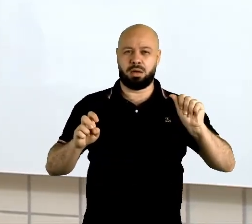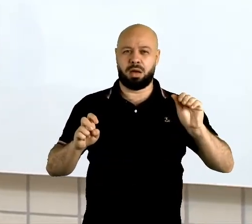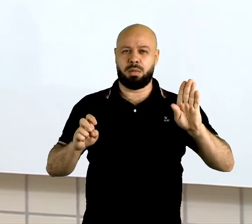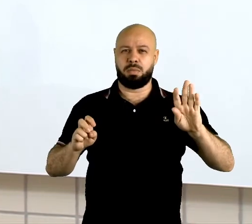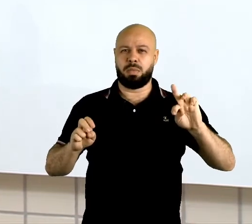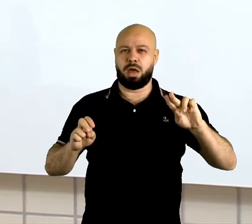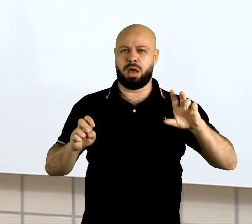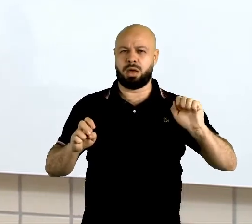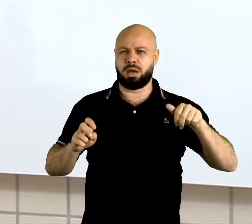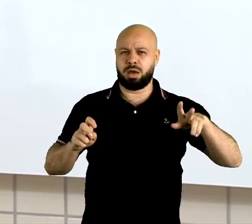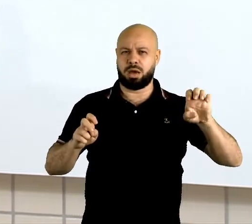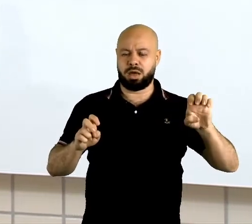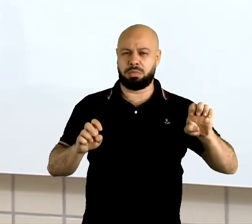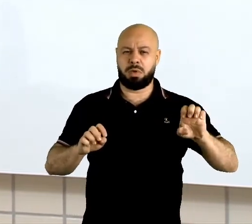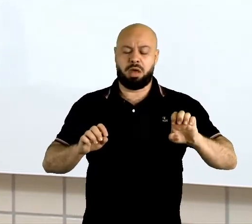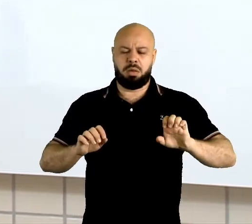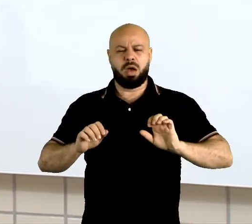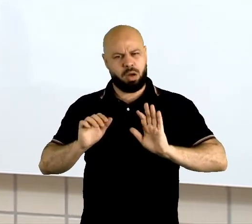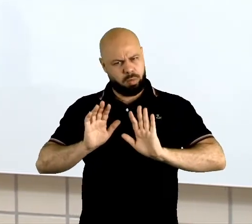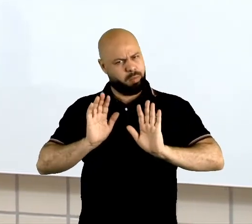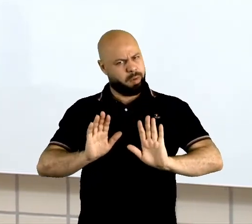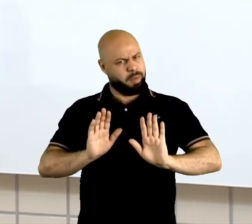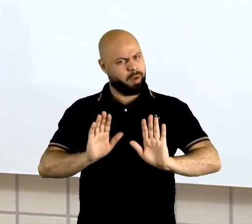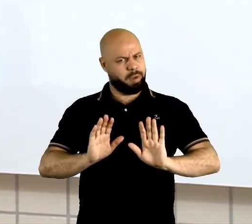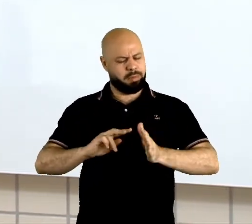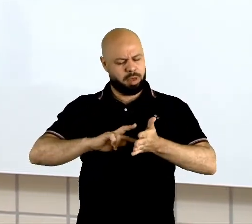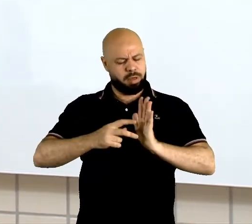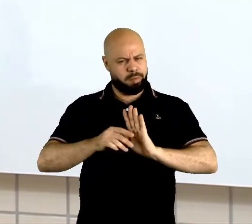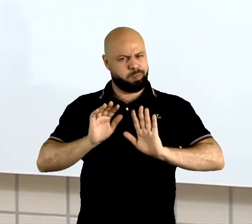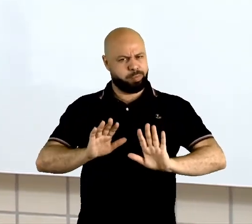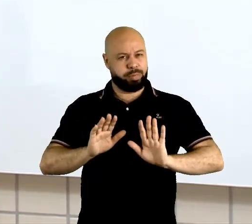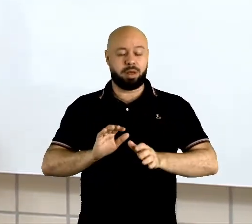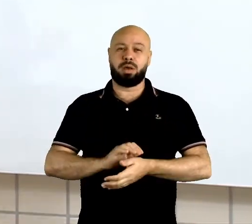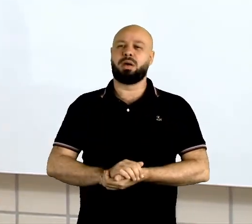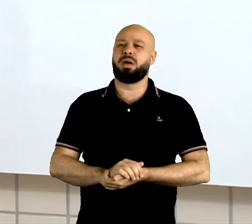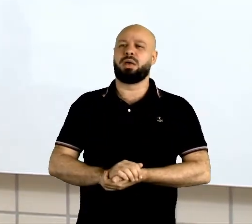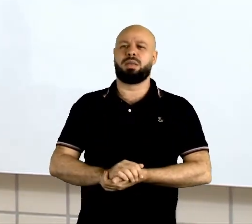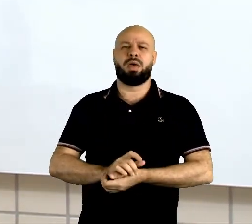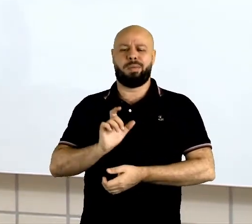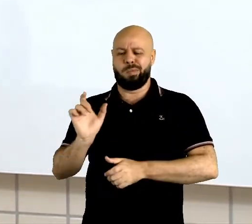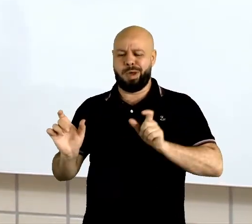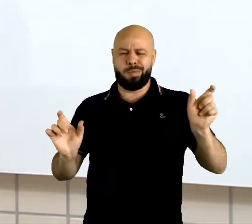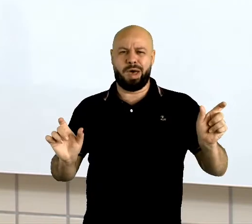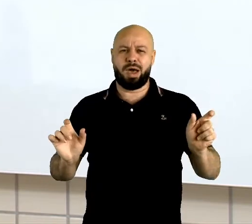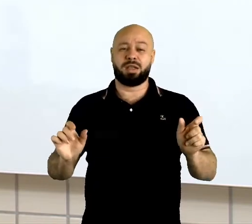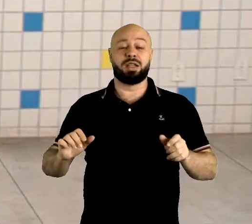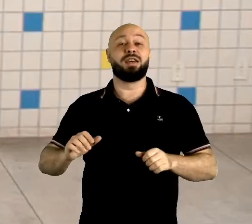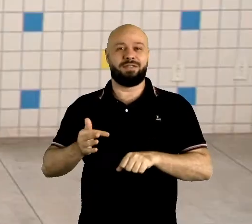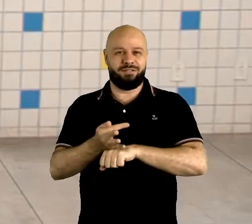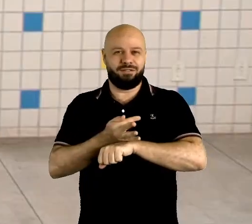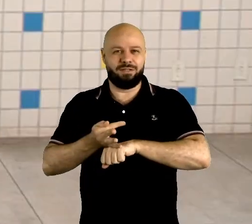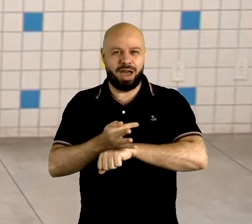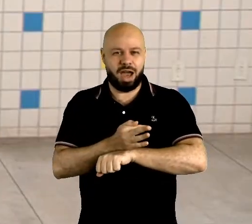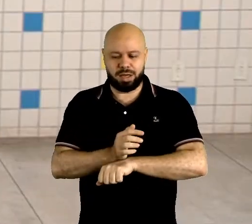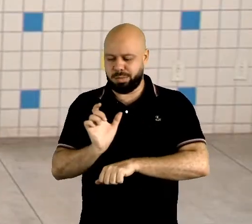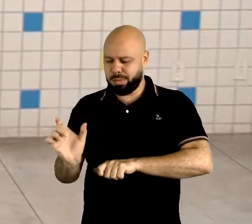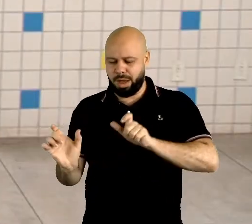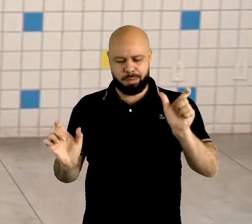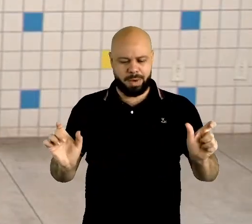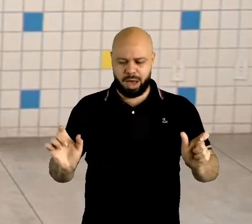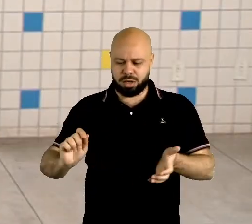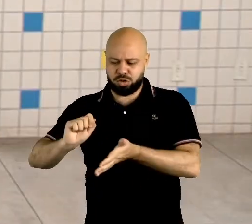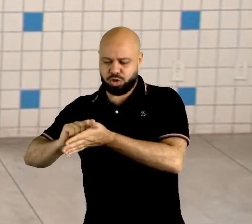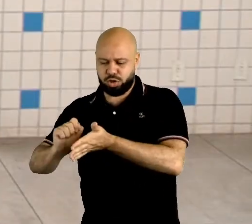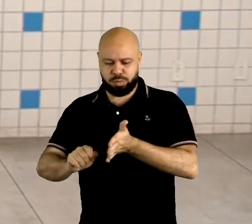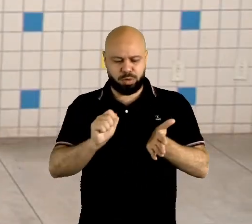a holiday e take a vacation, né? Tirar férias, no caso. Então, no caso, holiday em inglês britânico